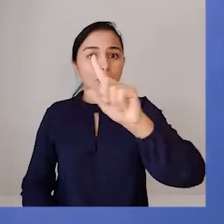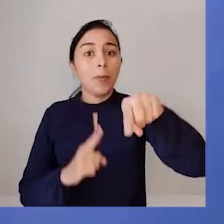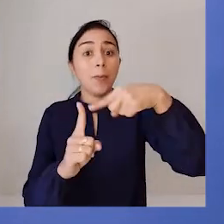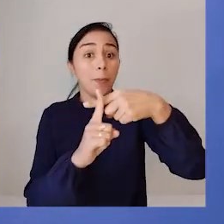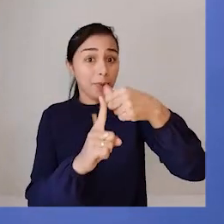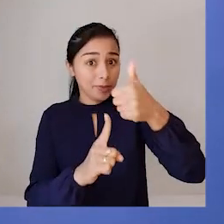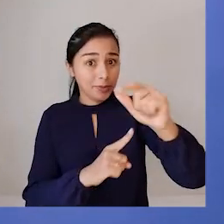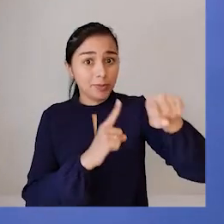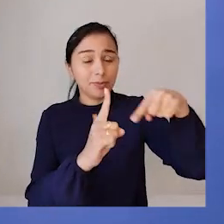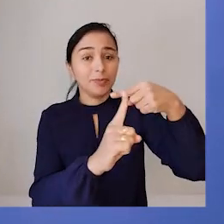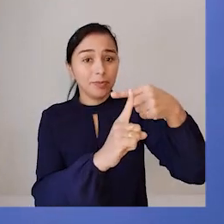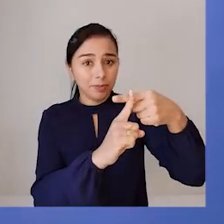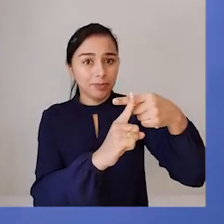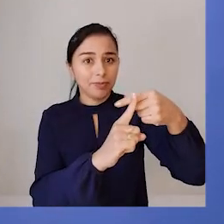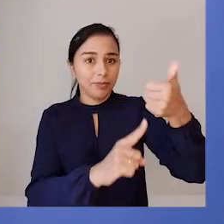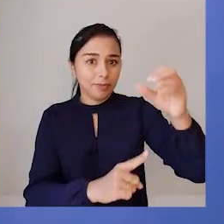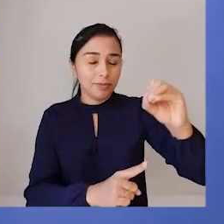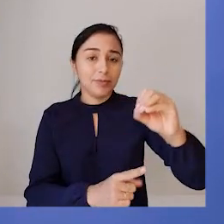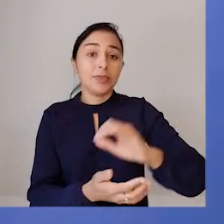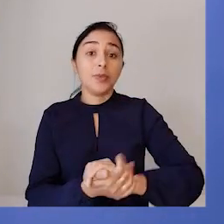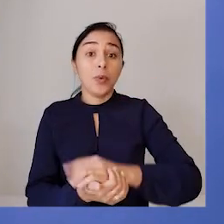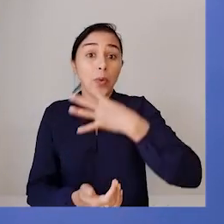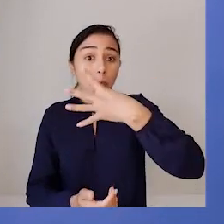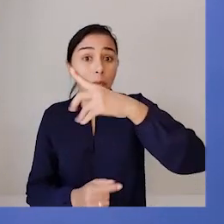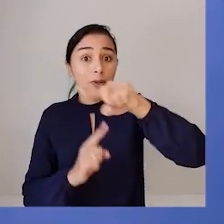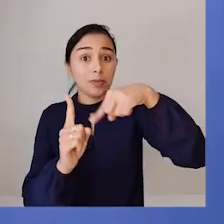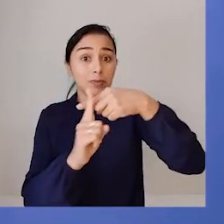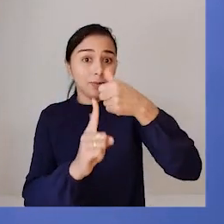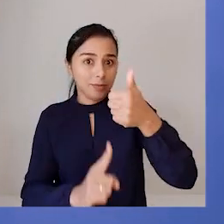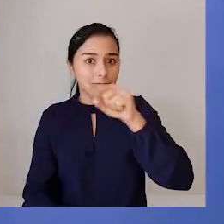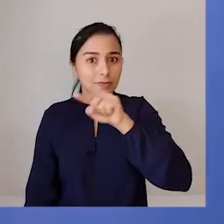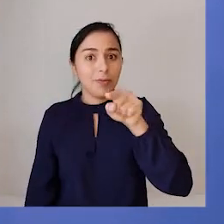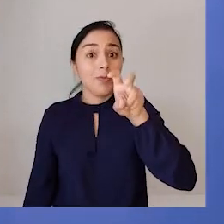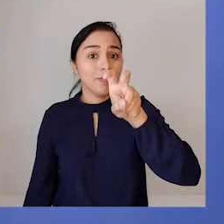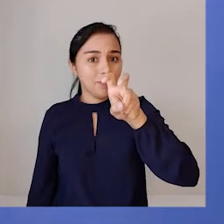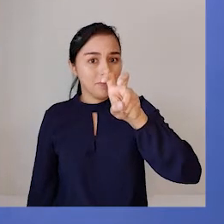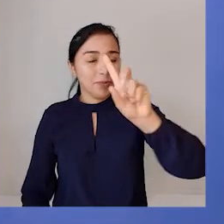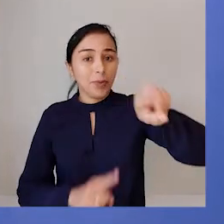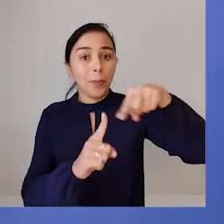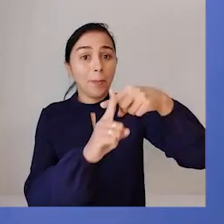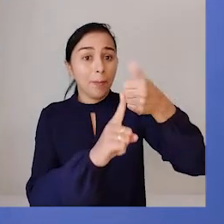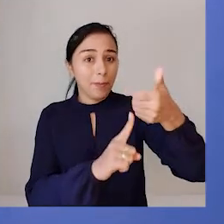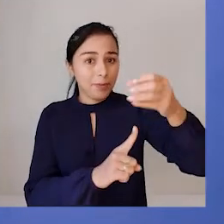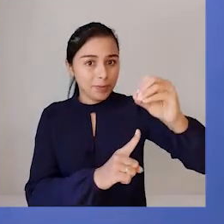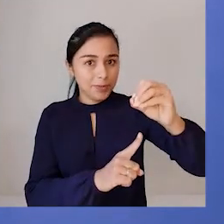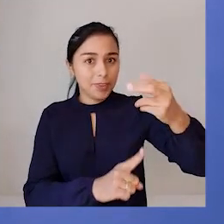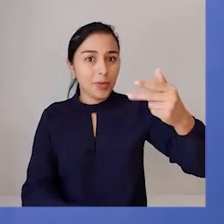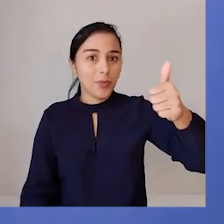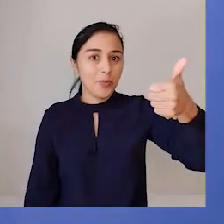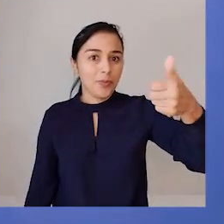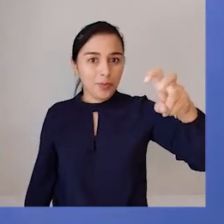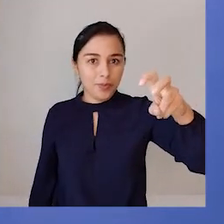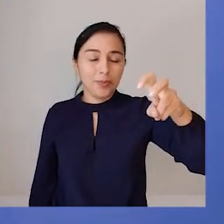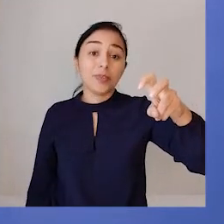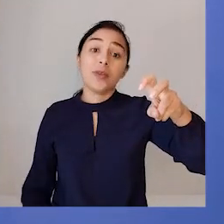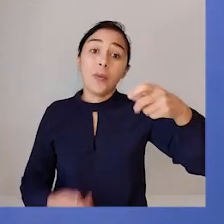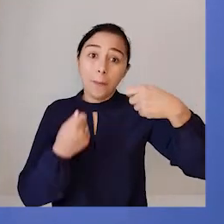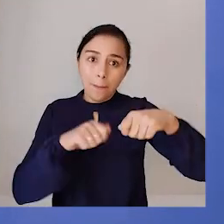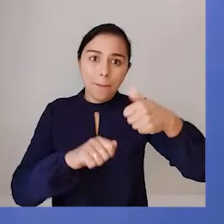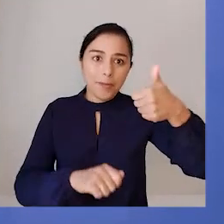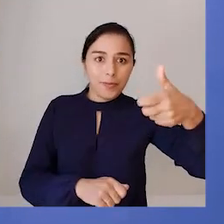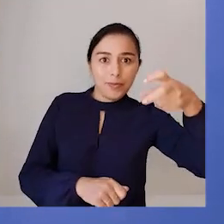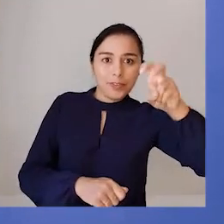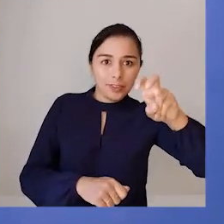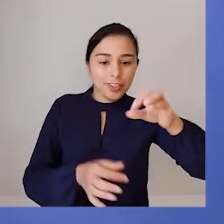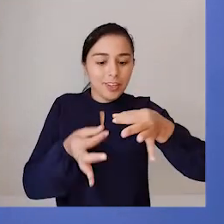Quatro mais um, cinco. Cinco mais dez, quinze. Então, nós vamos precisar, ao todo, de quinze band